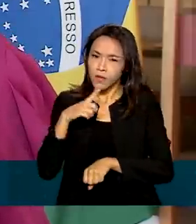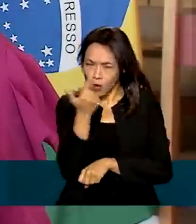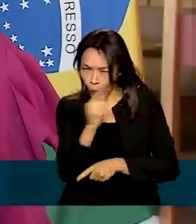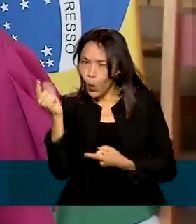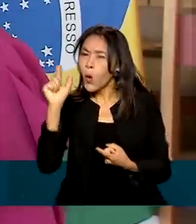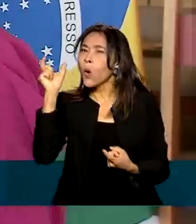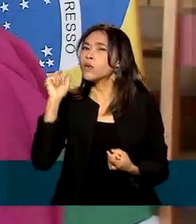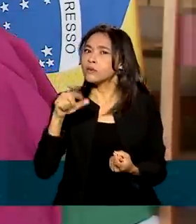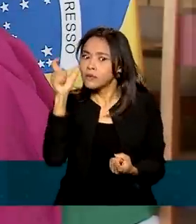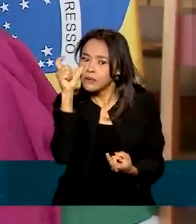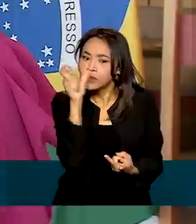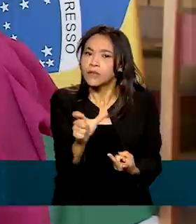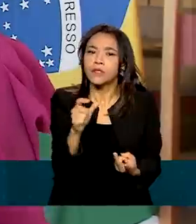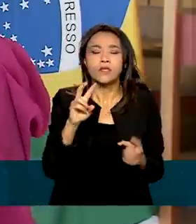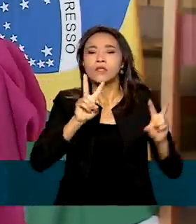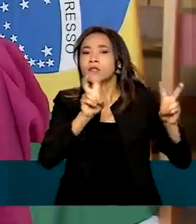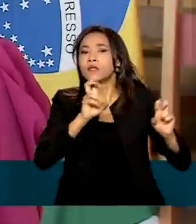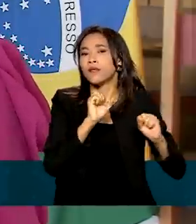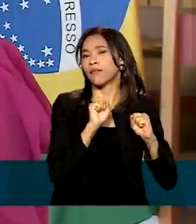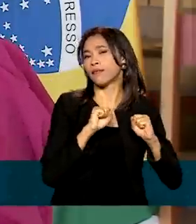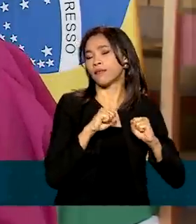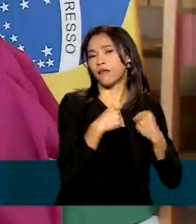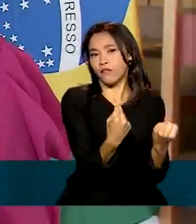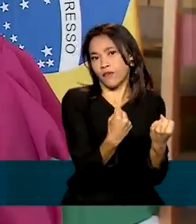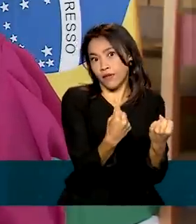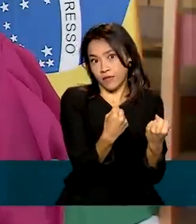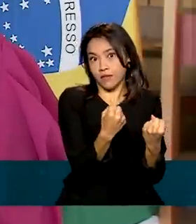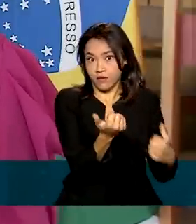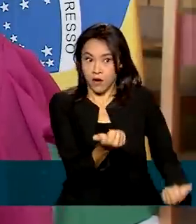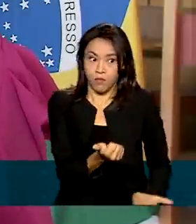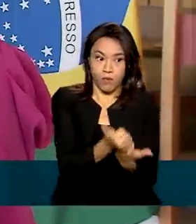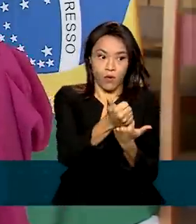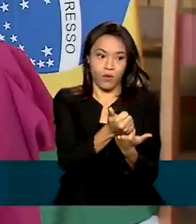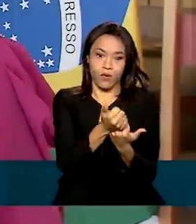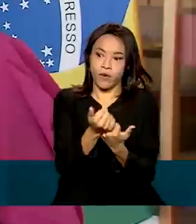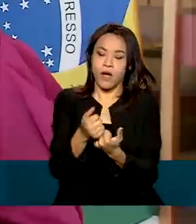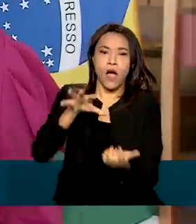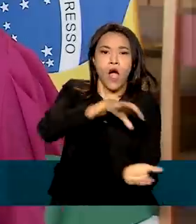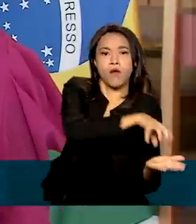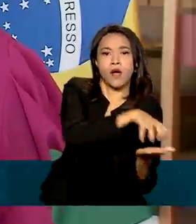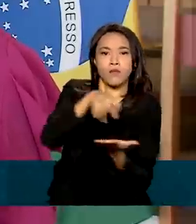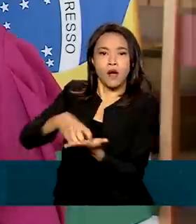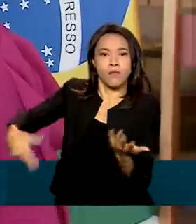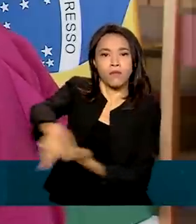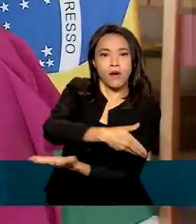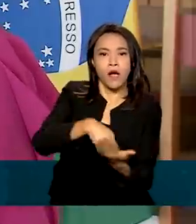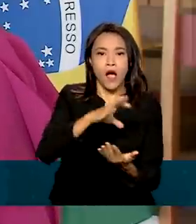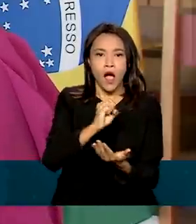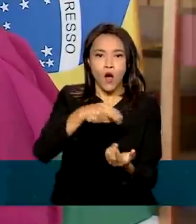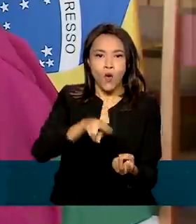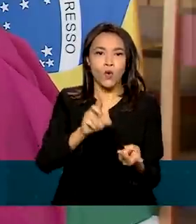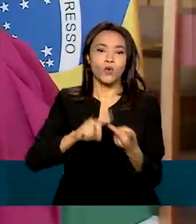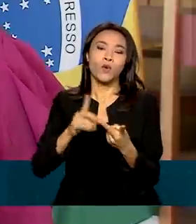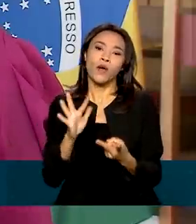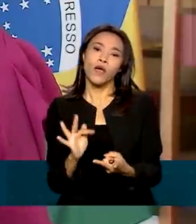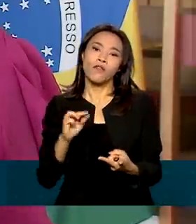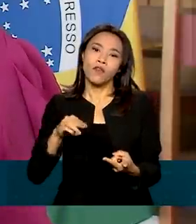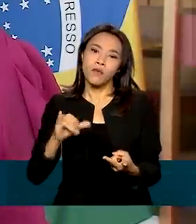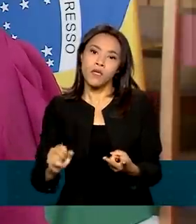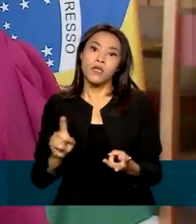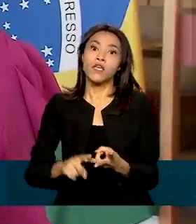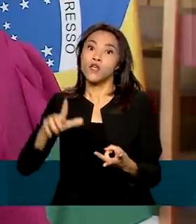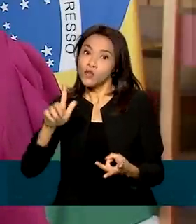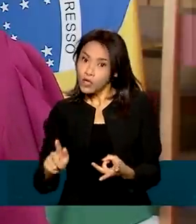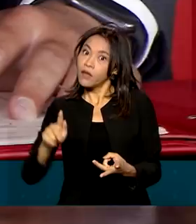interesses, como a defesa do fortalecimento de instituições multilaterais, como a ONU, o FMI e o G20